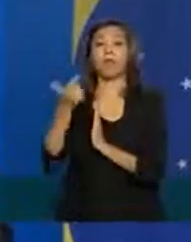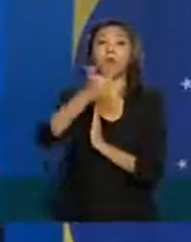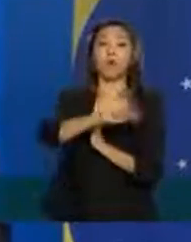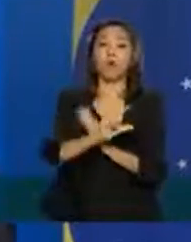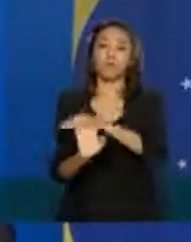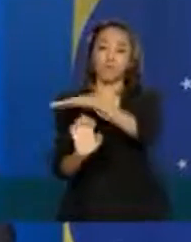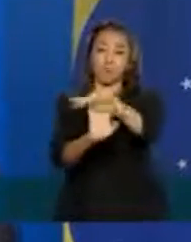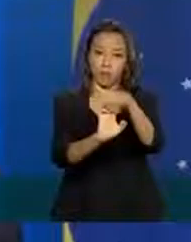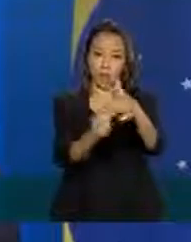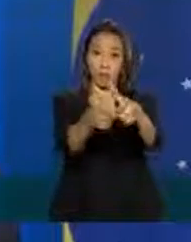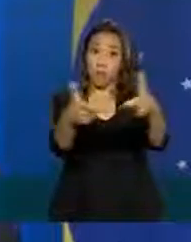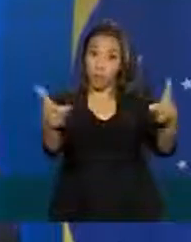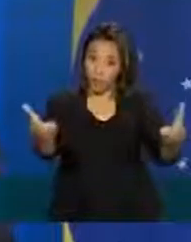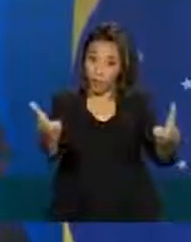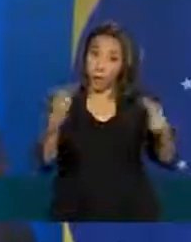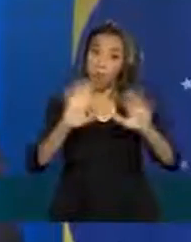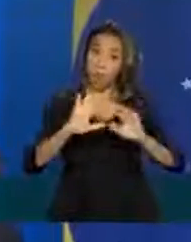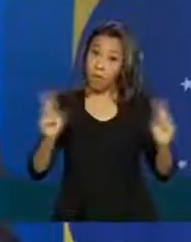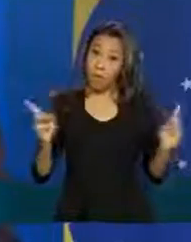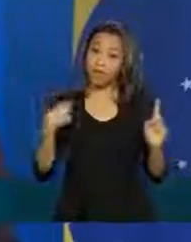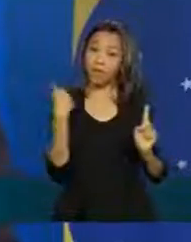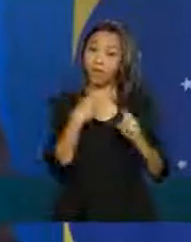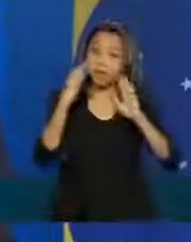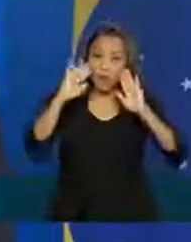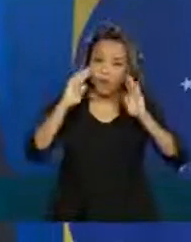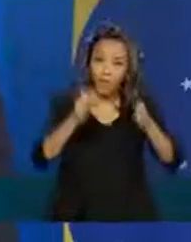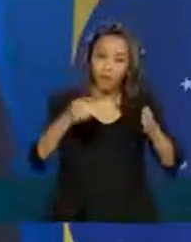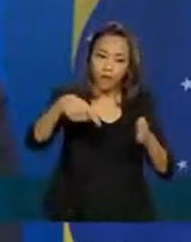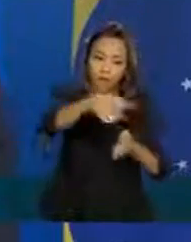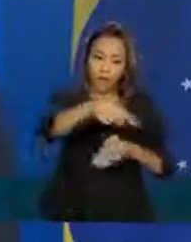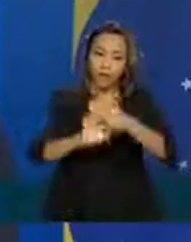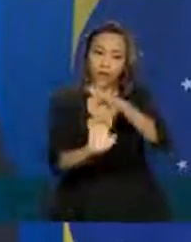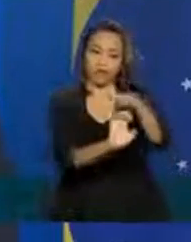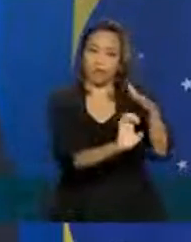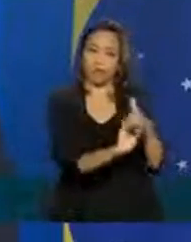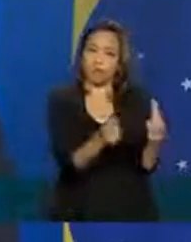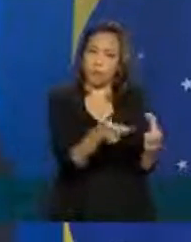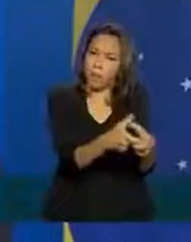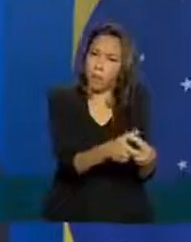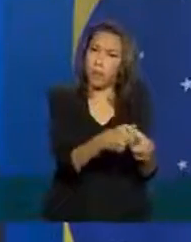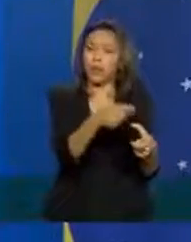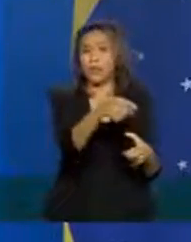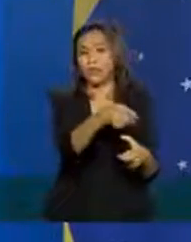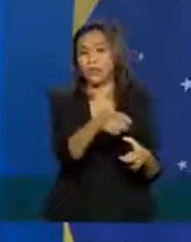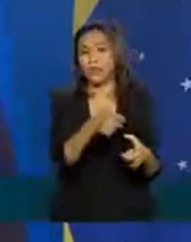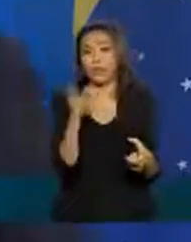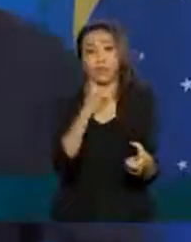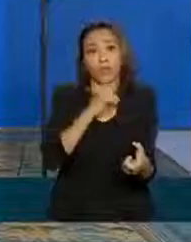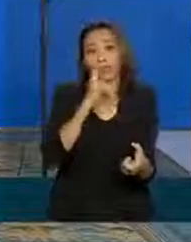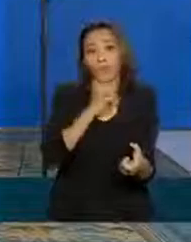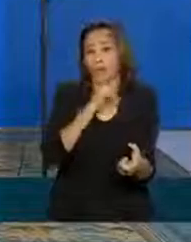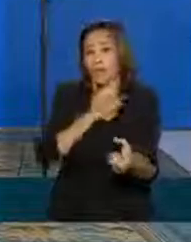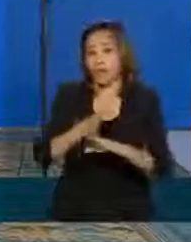anunciar é focado nesse segmento que nós entendemos que está tendo uma dificuldade de acesso ao crédito mais eminente